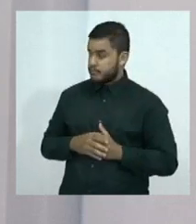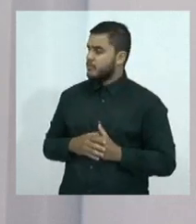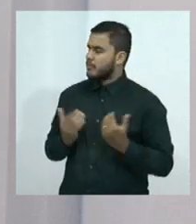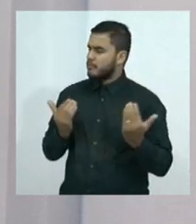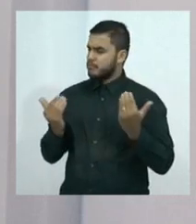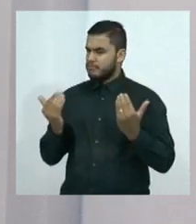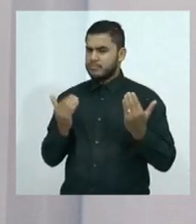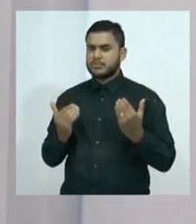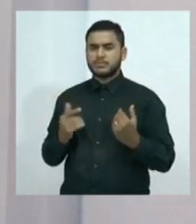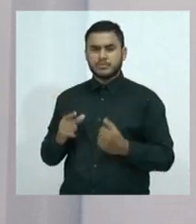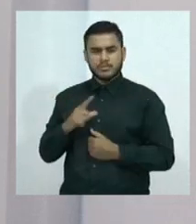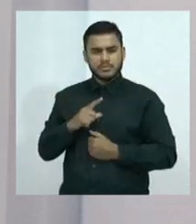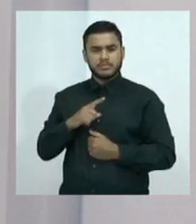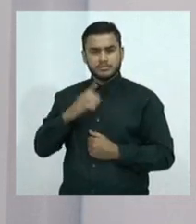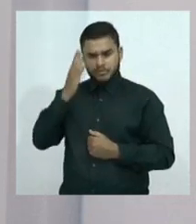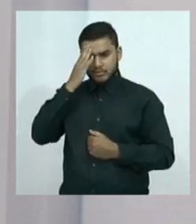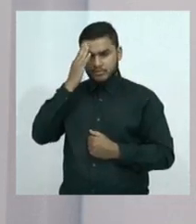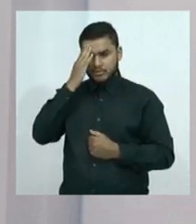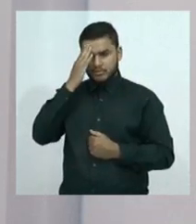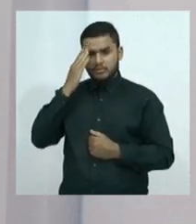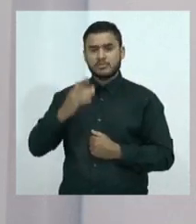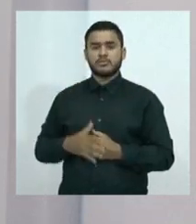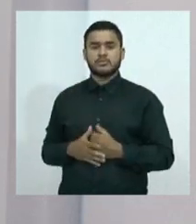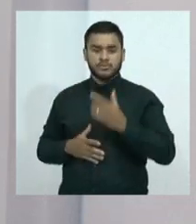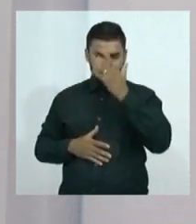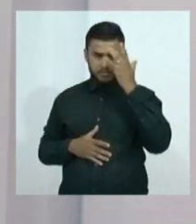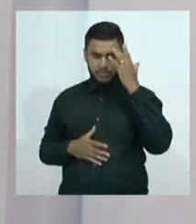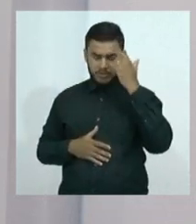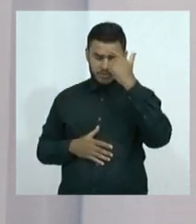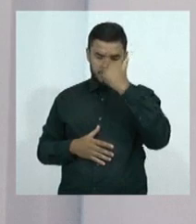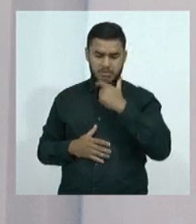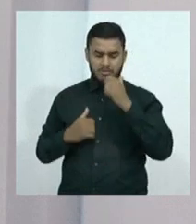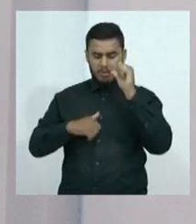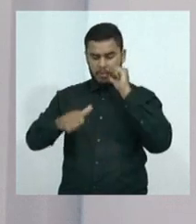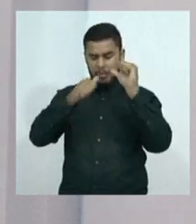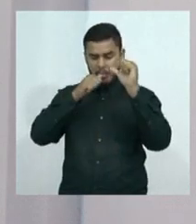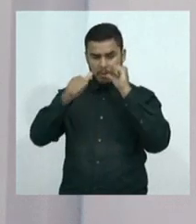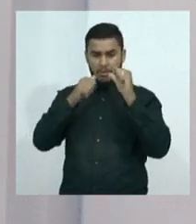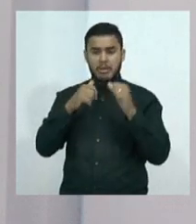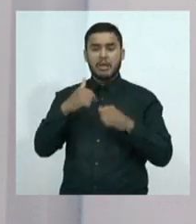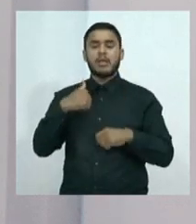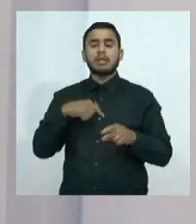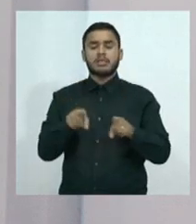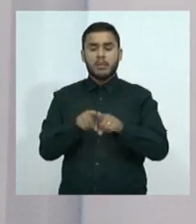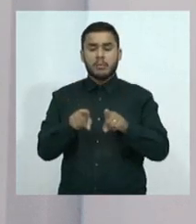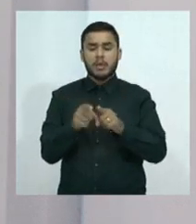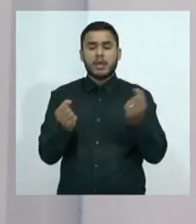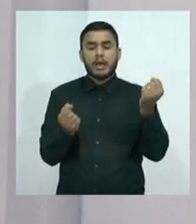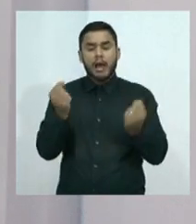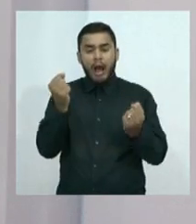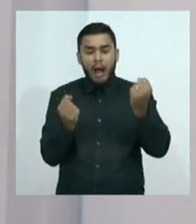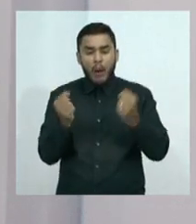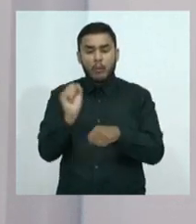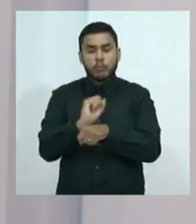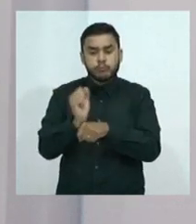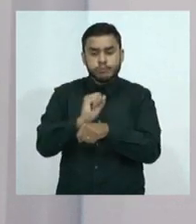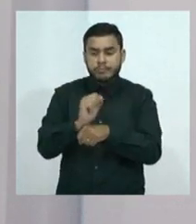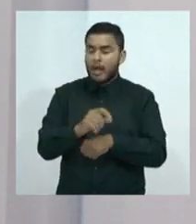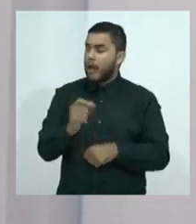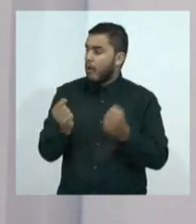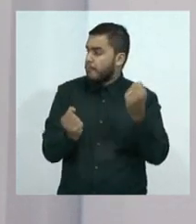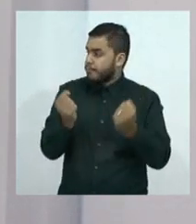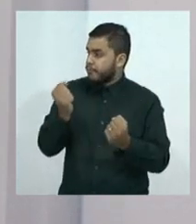aumento. E não só isso. Pessoas que bebem vão dirigir. Também. E tem aumento de acidentes, aumento de